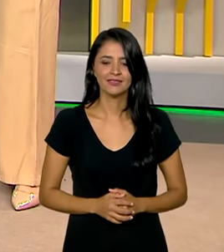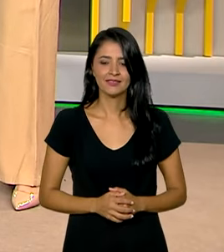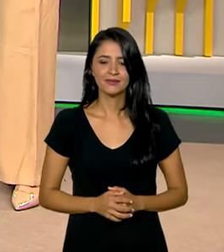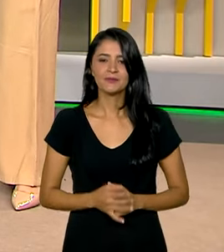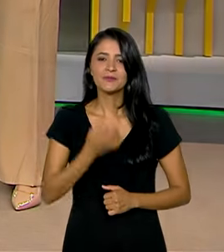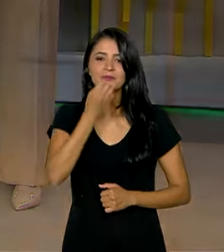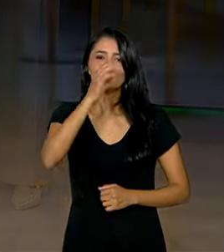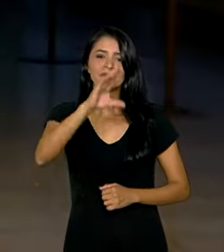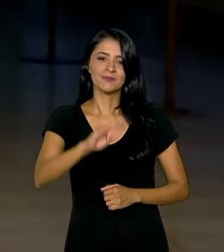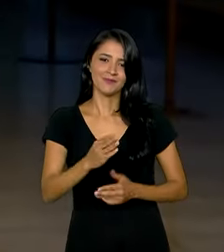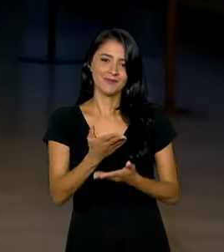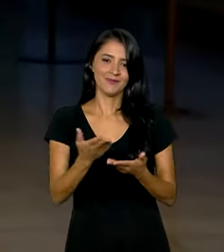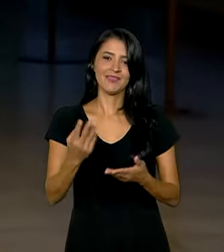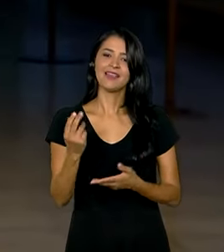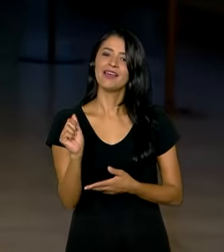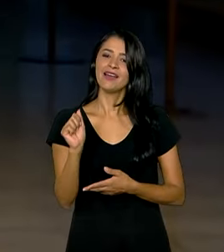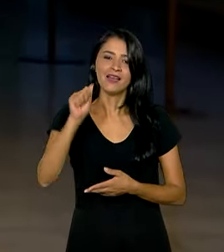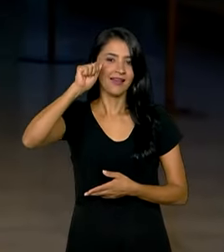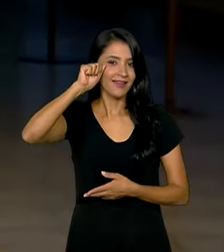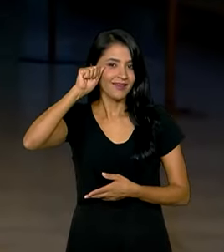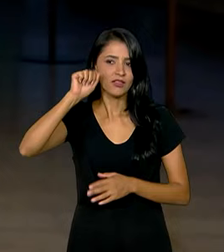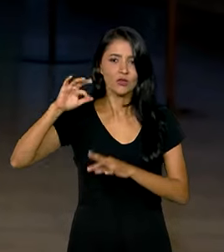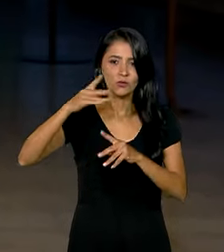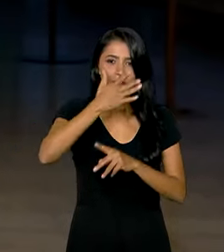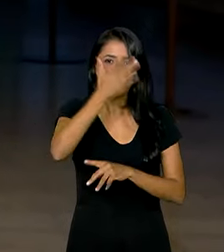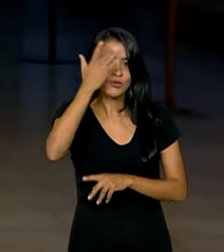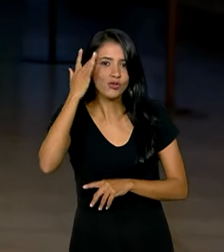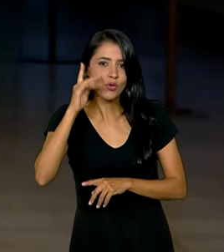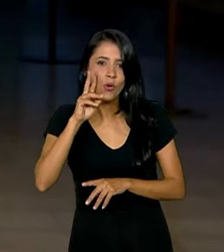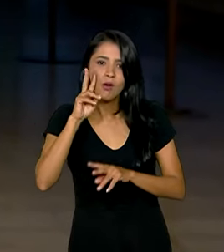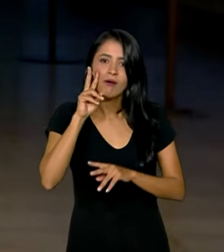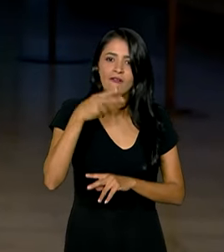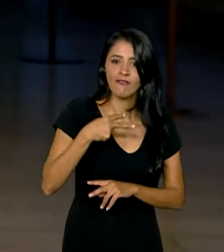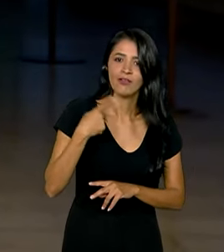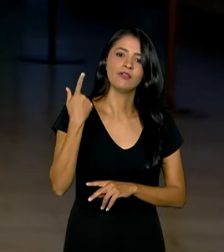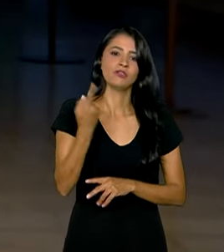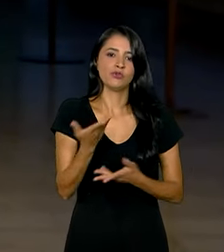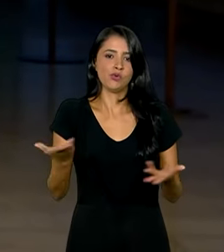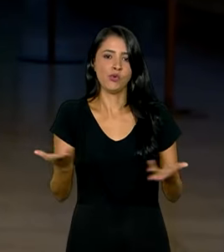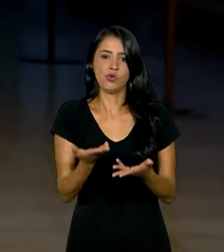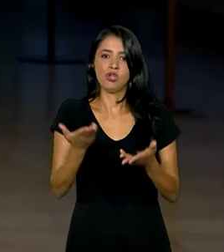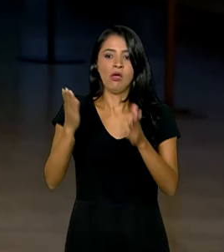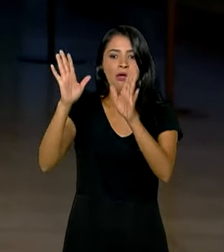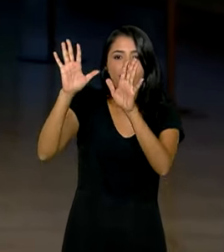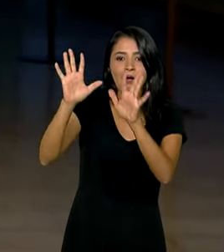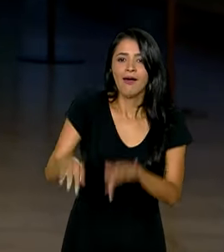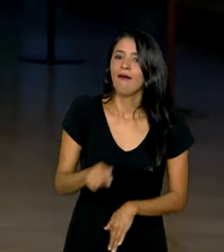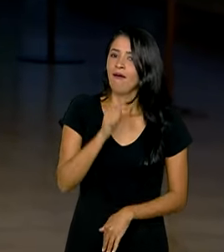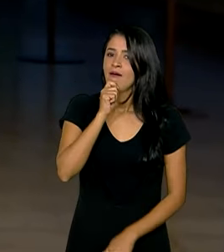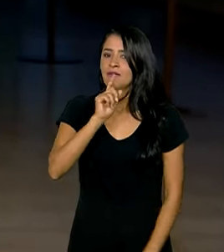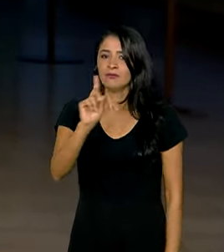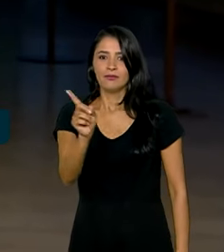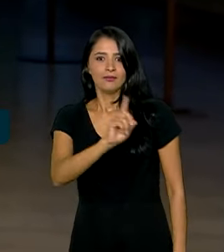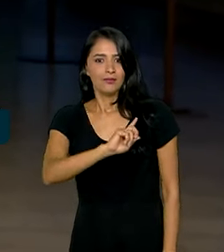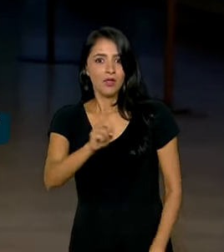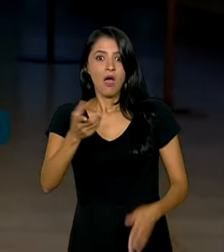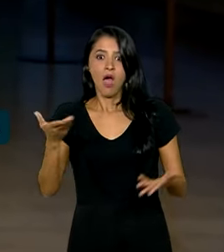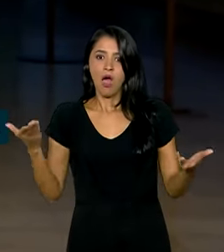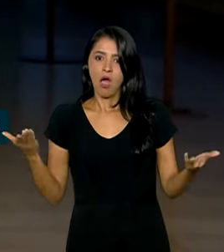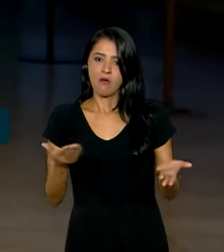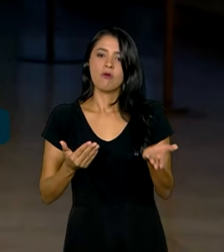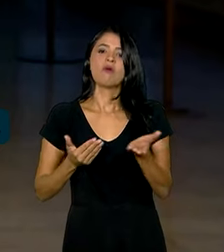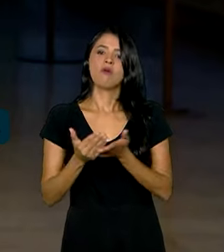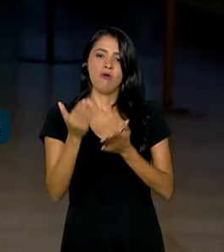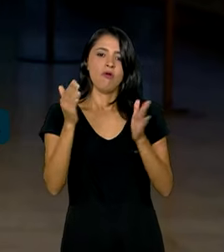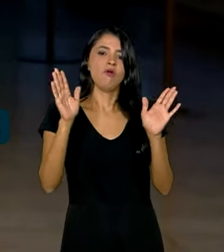Boa noite, Ana. Boa noite a todos que nos assistem. Olha, o evento ainda não acabou. Neste momento, acontece o encerramento da